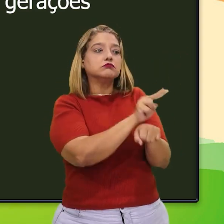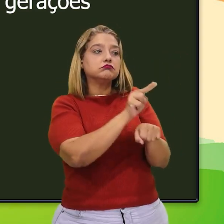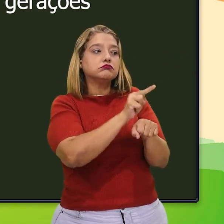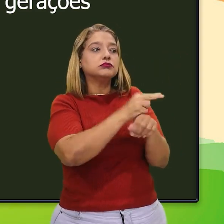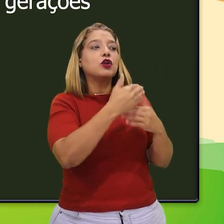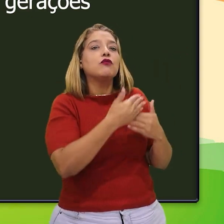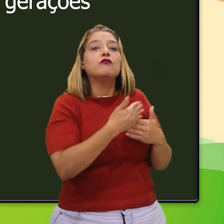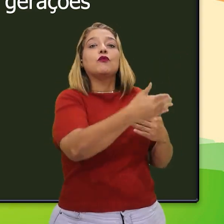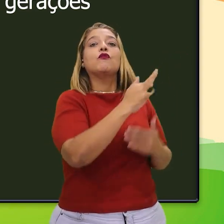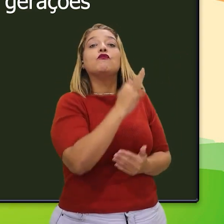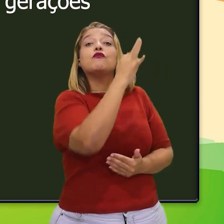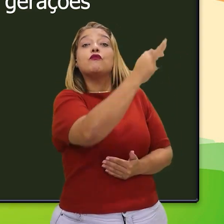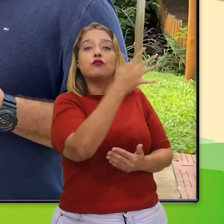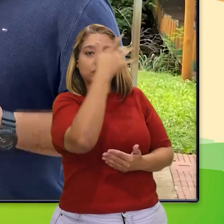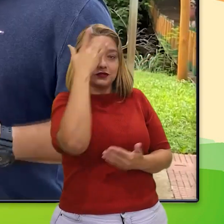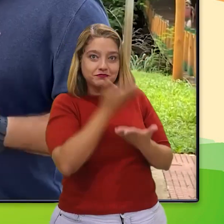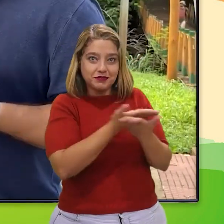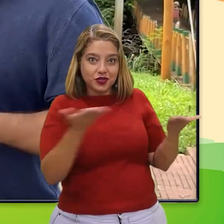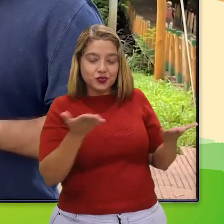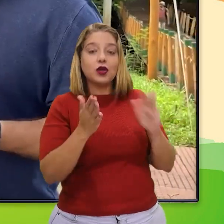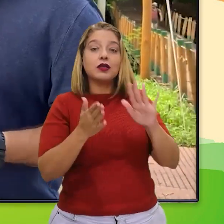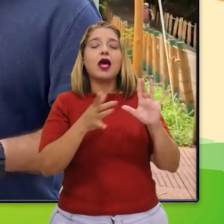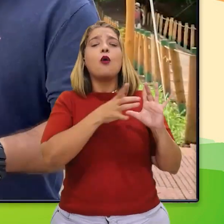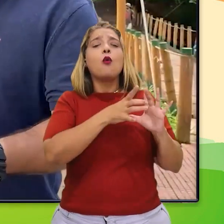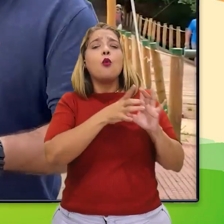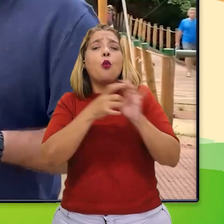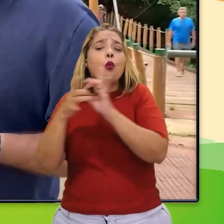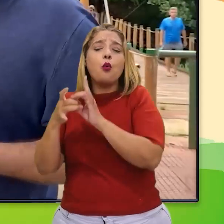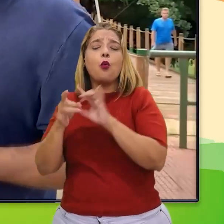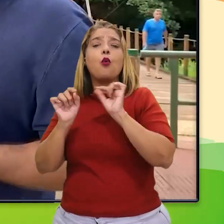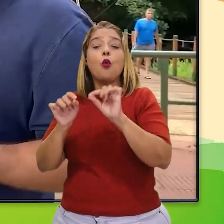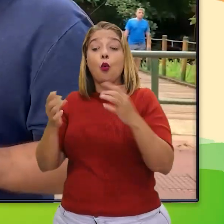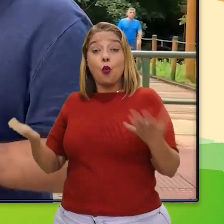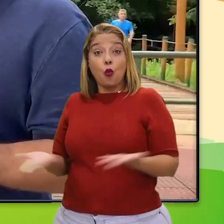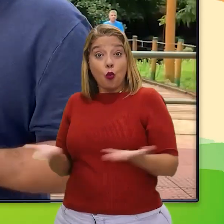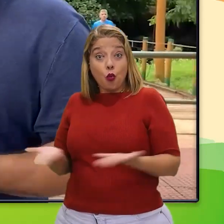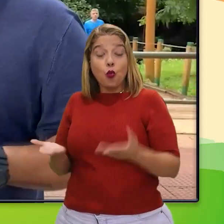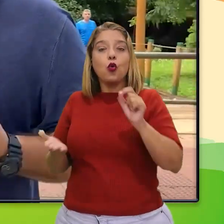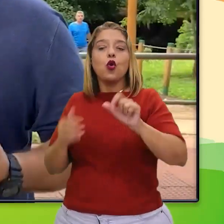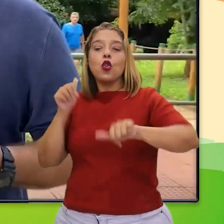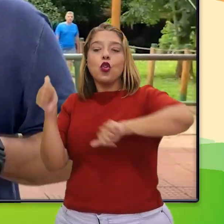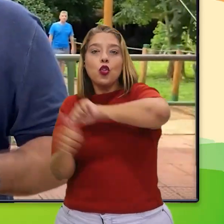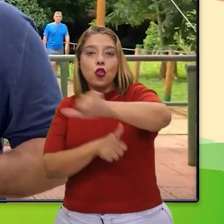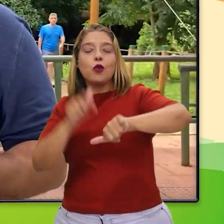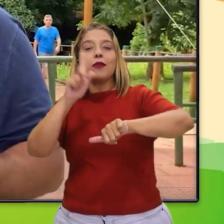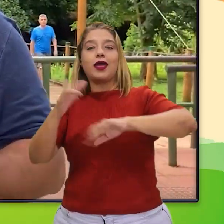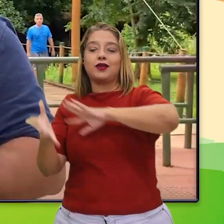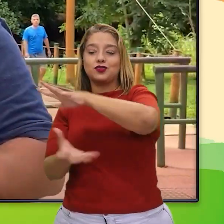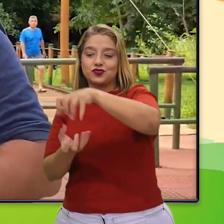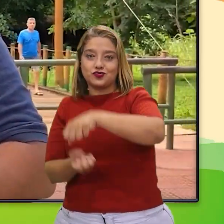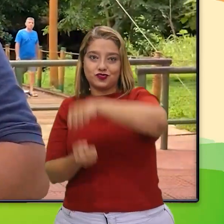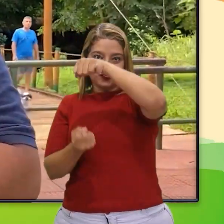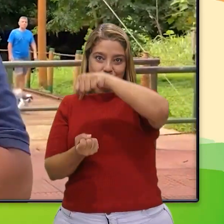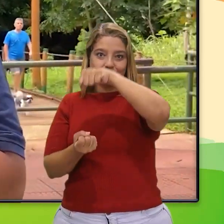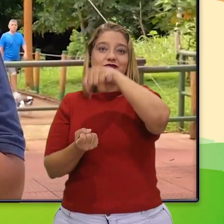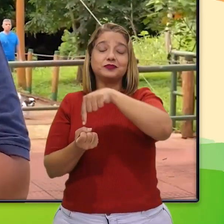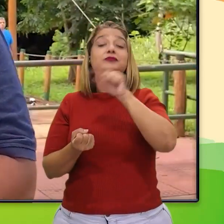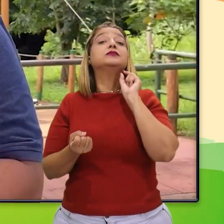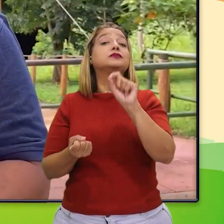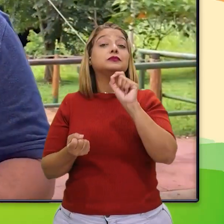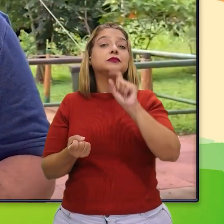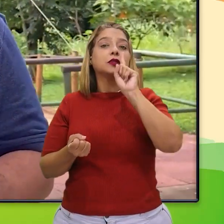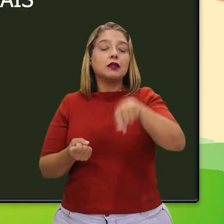ou para as gerações futuras. Neste contexto, atualmente, a gente mudou o termo para sustentabilidade, porque a